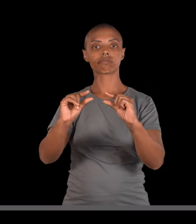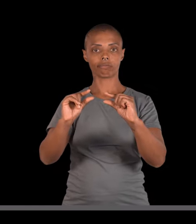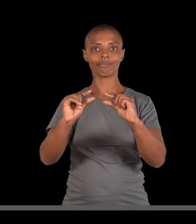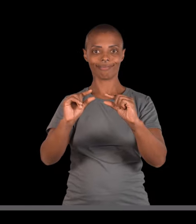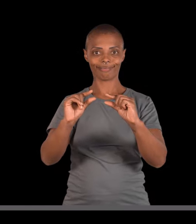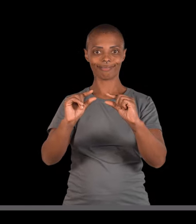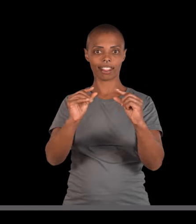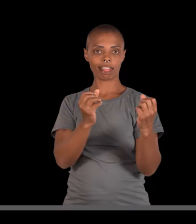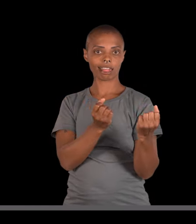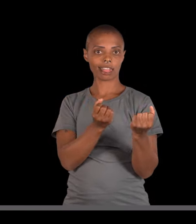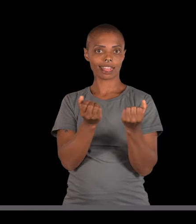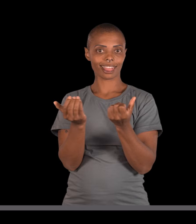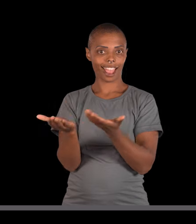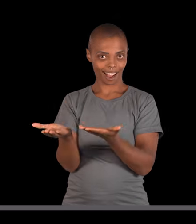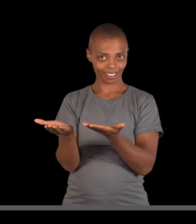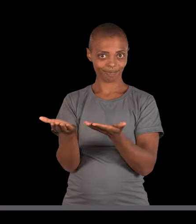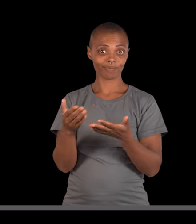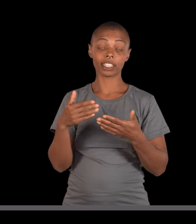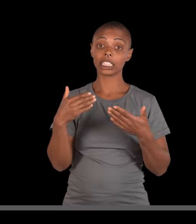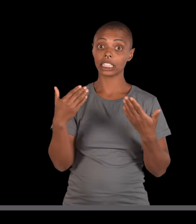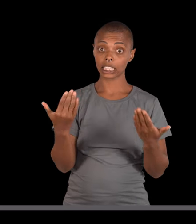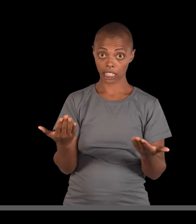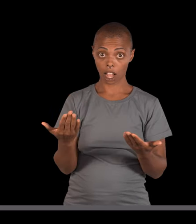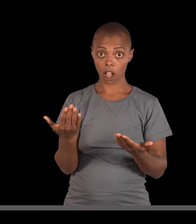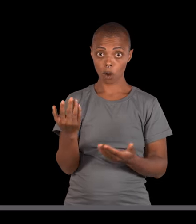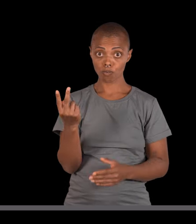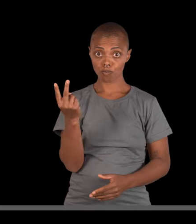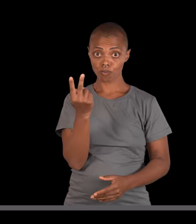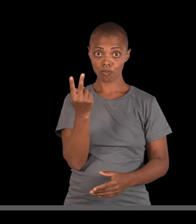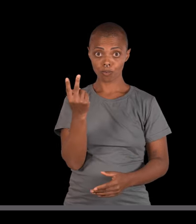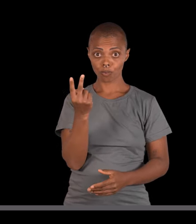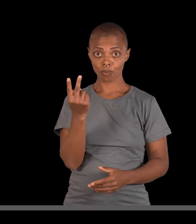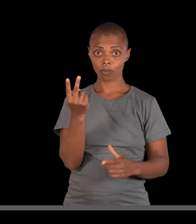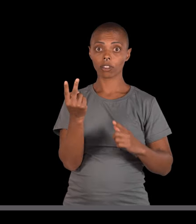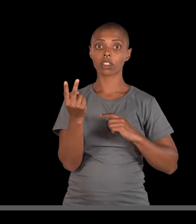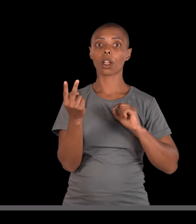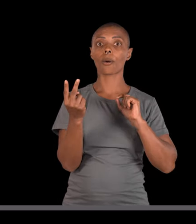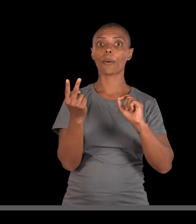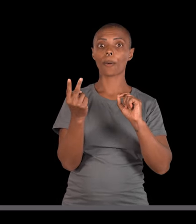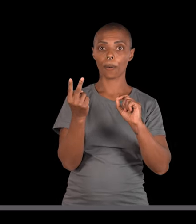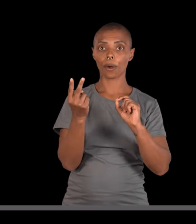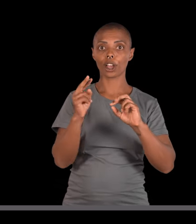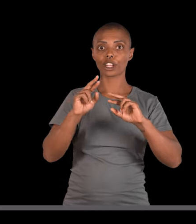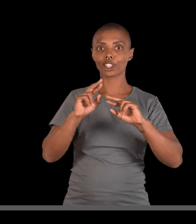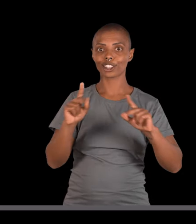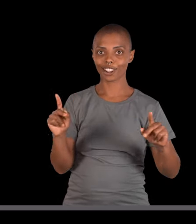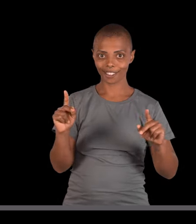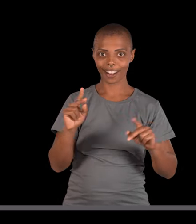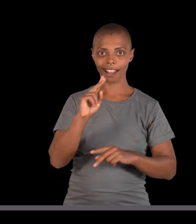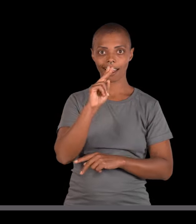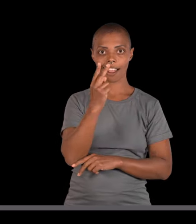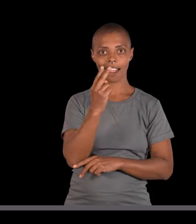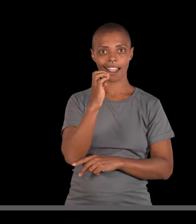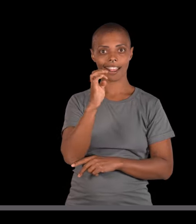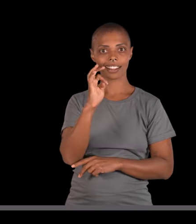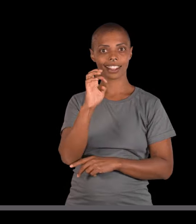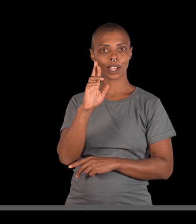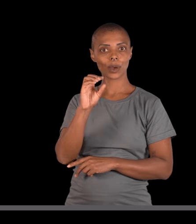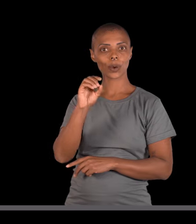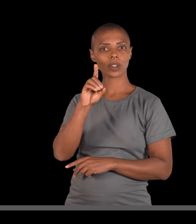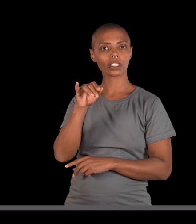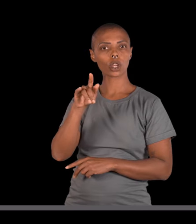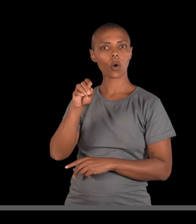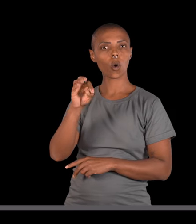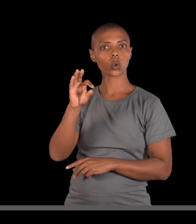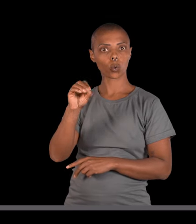pelo gameta da mamãe. Logo, o casal é heterozigoto, porque tem